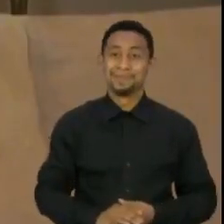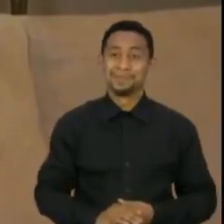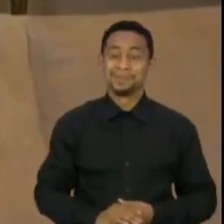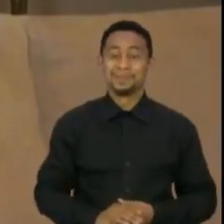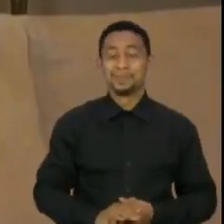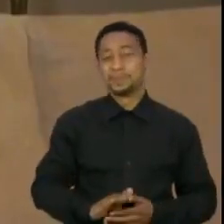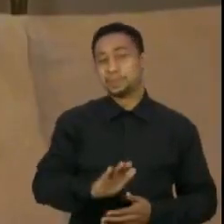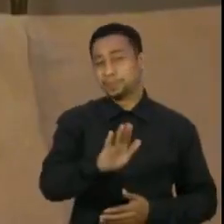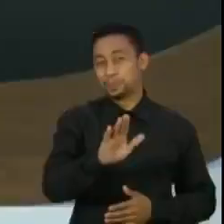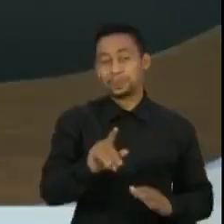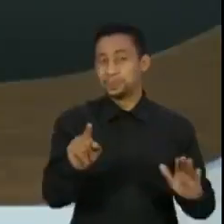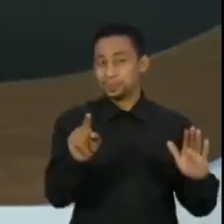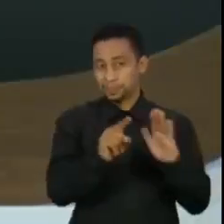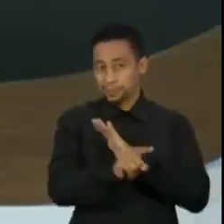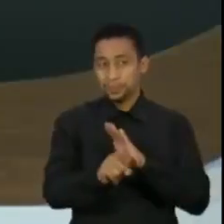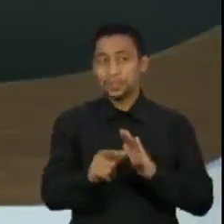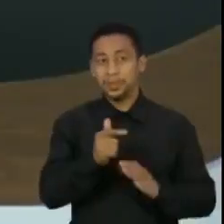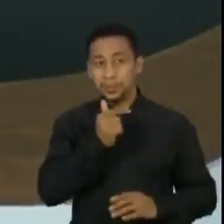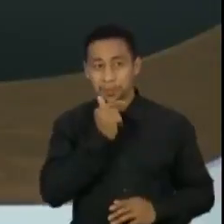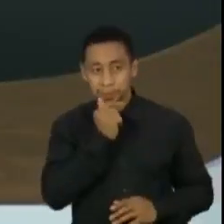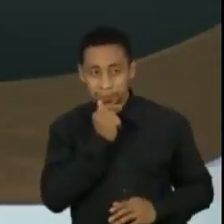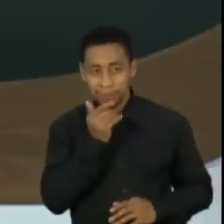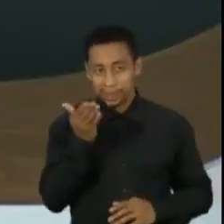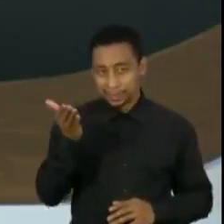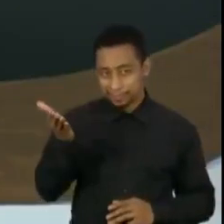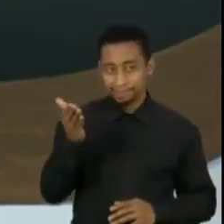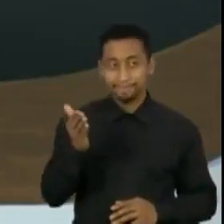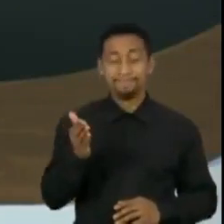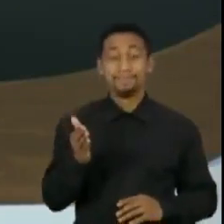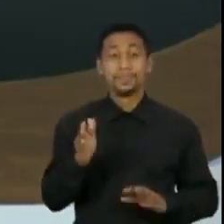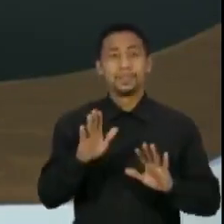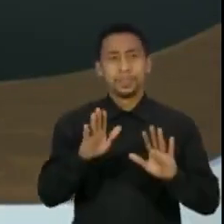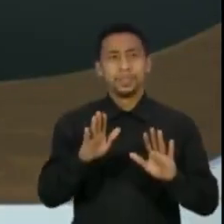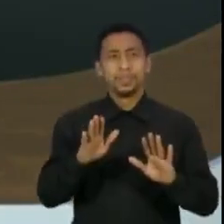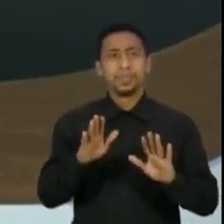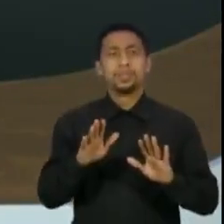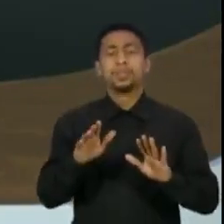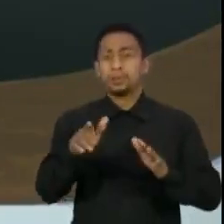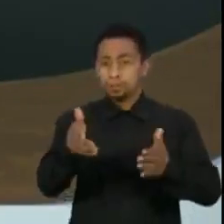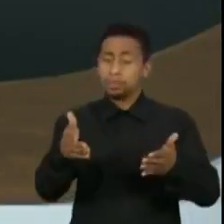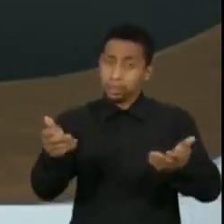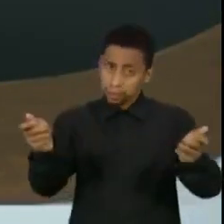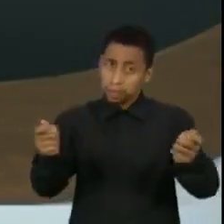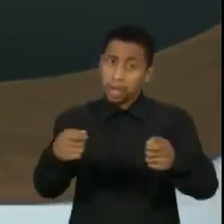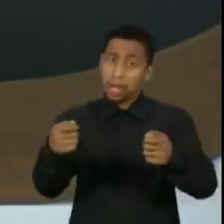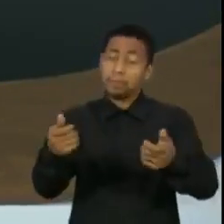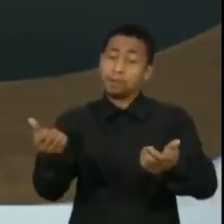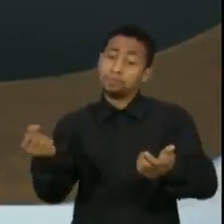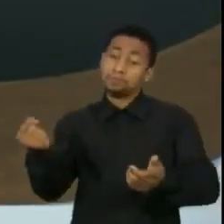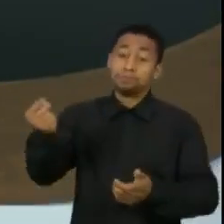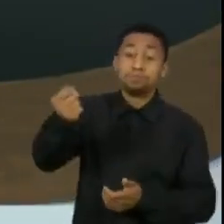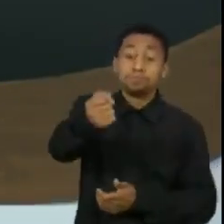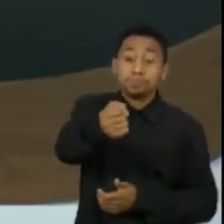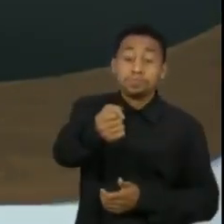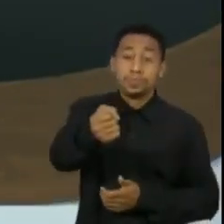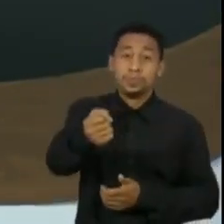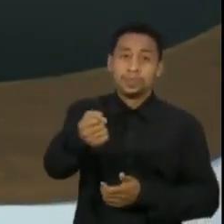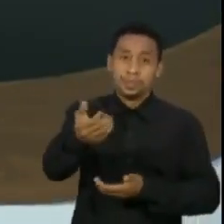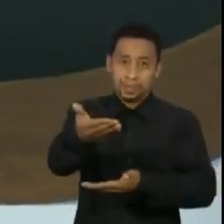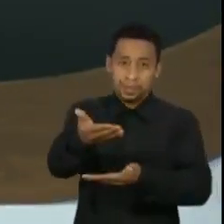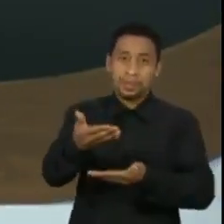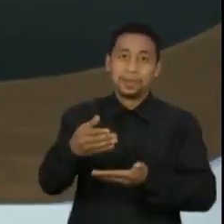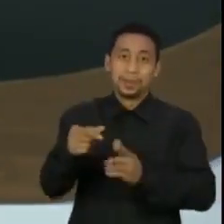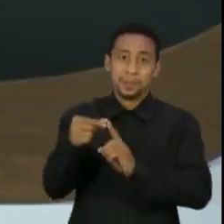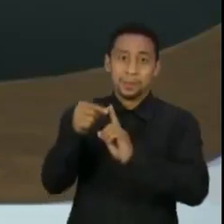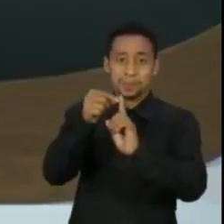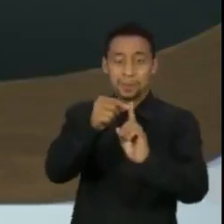Lembra, voltando à pergunta do professor Vilas, de passar para o Boris. Tem uma vaga em aberto, vai ficar em aberto agora, porque é dia 9